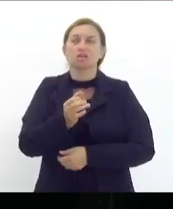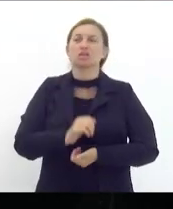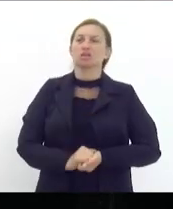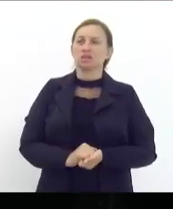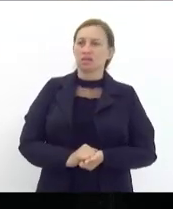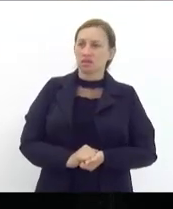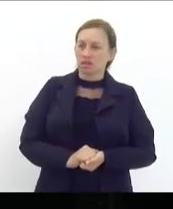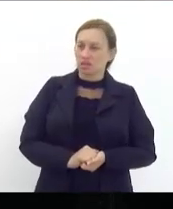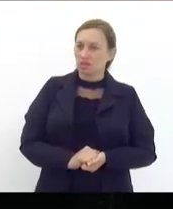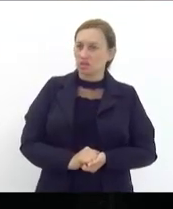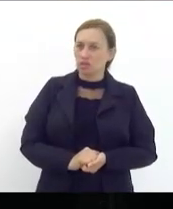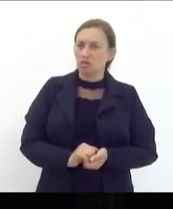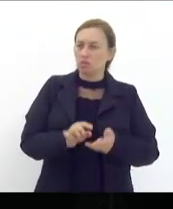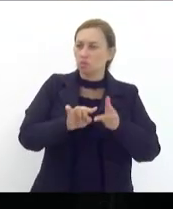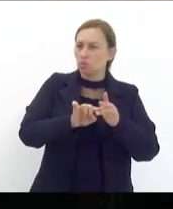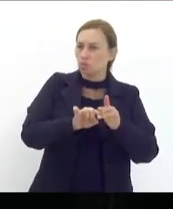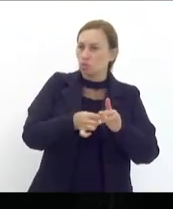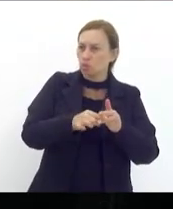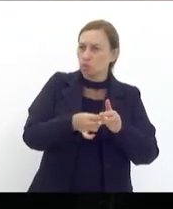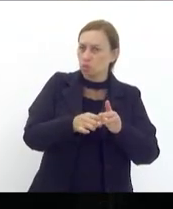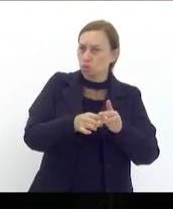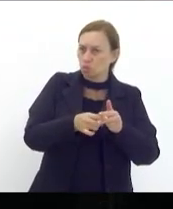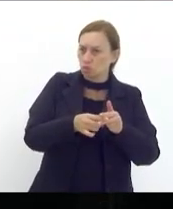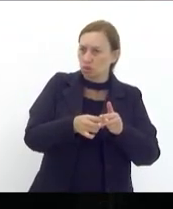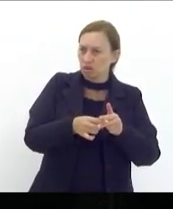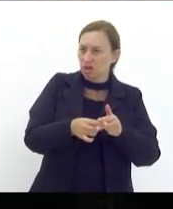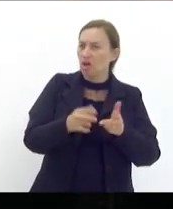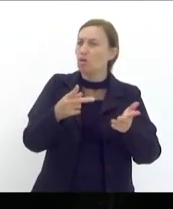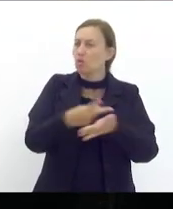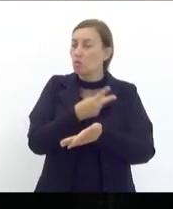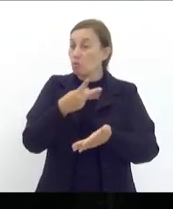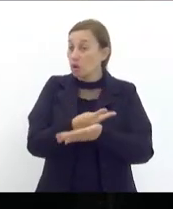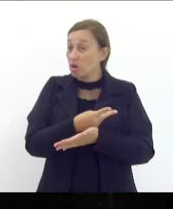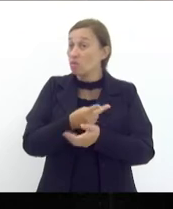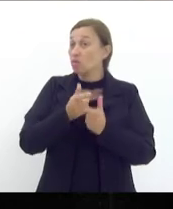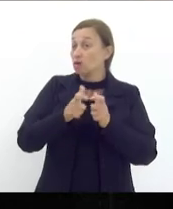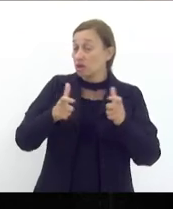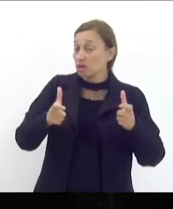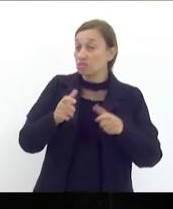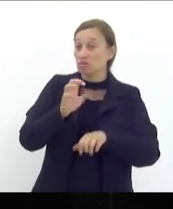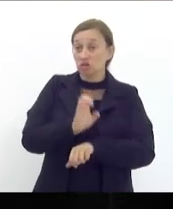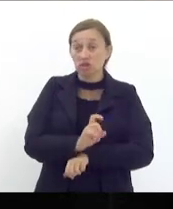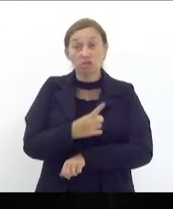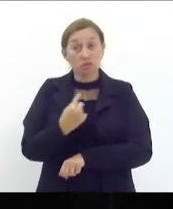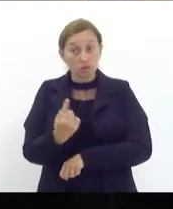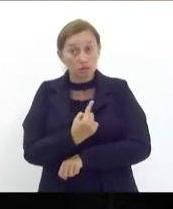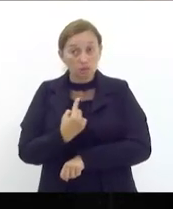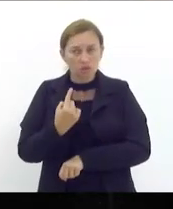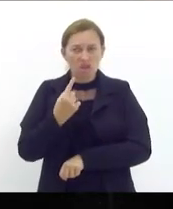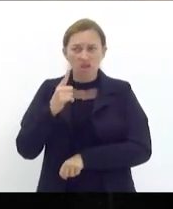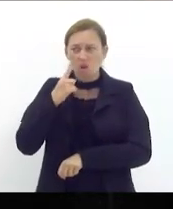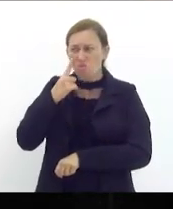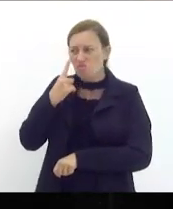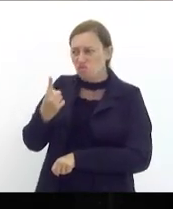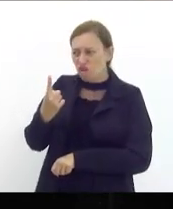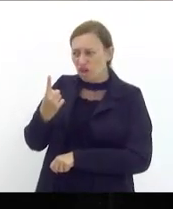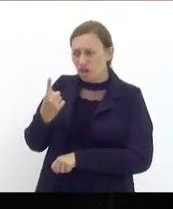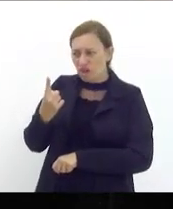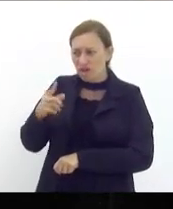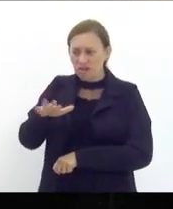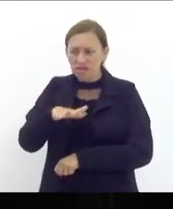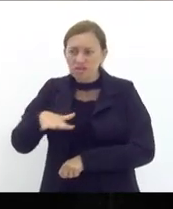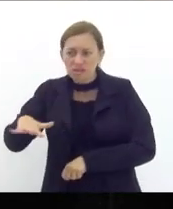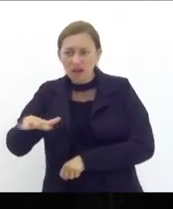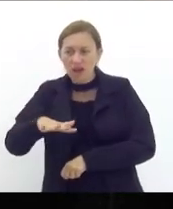legislativa existente aqui no nosso estado que não olhava para esse setor